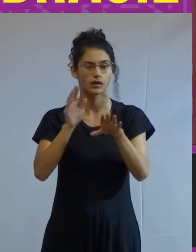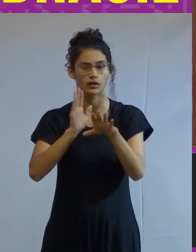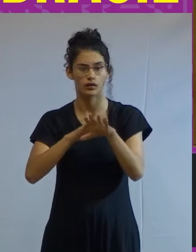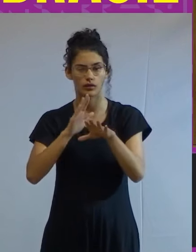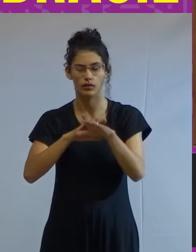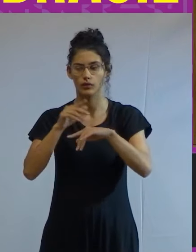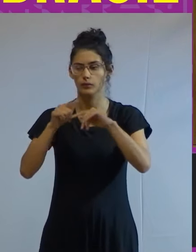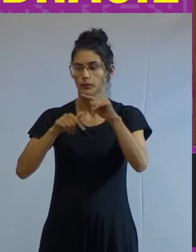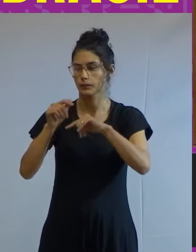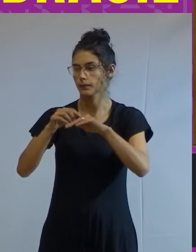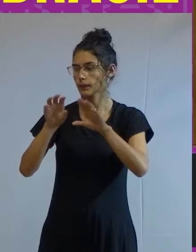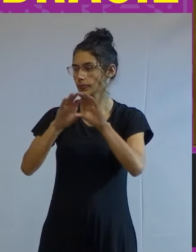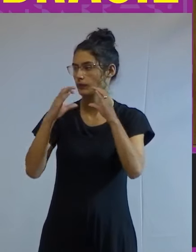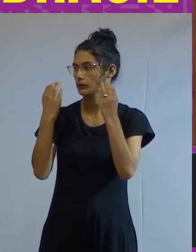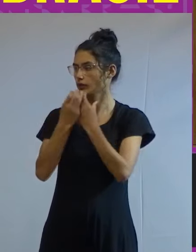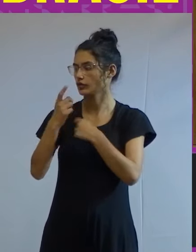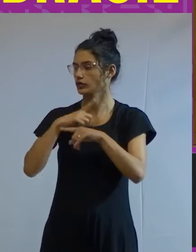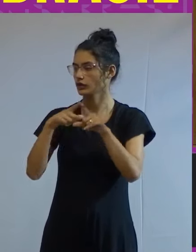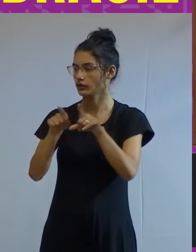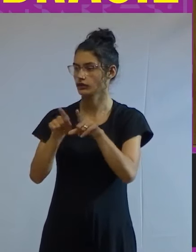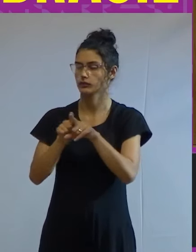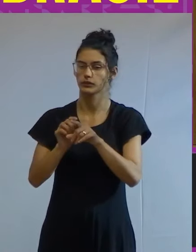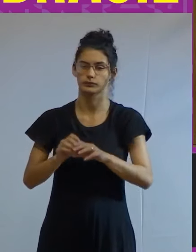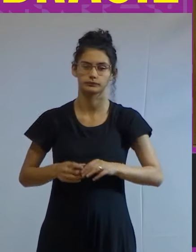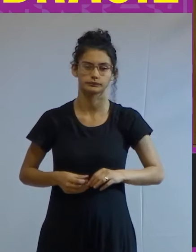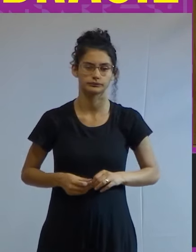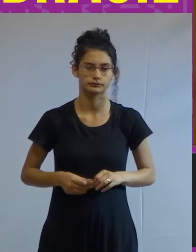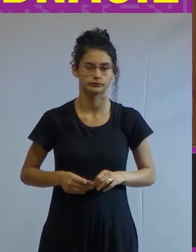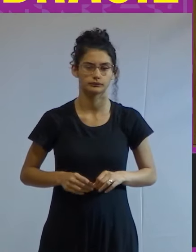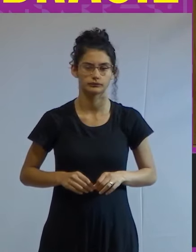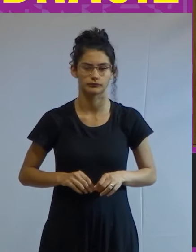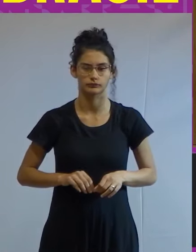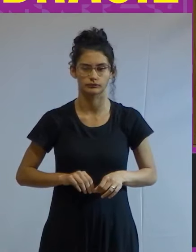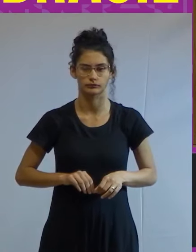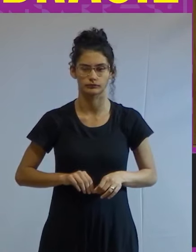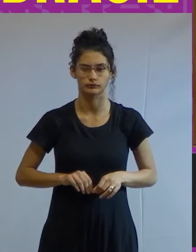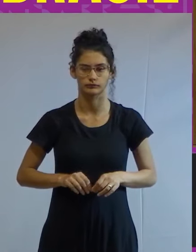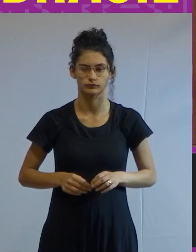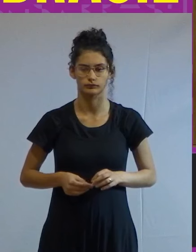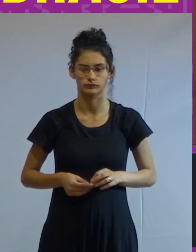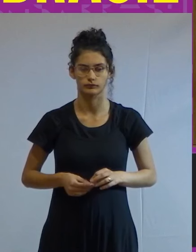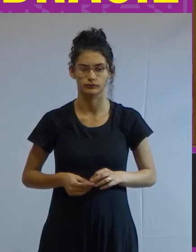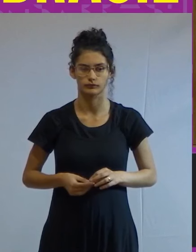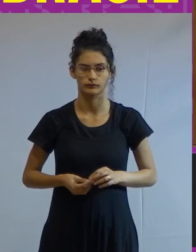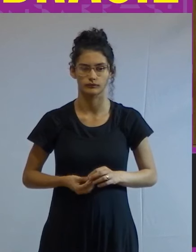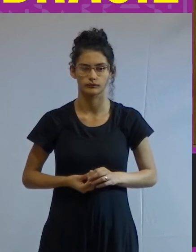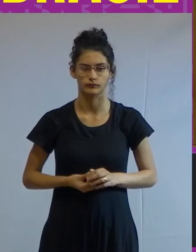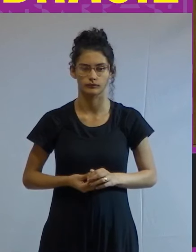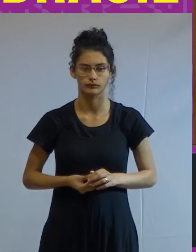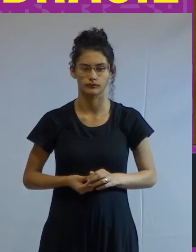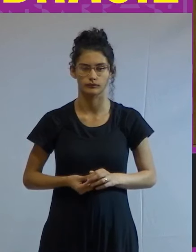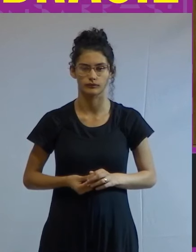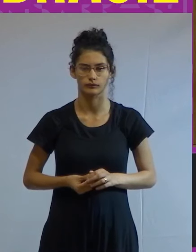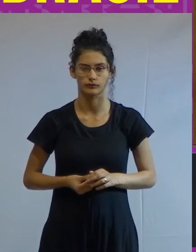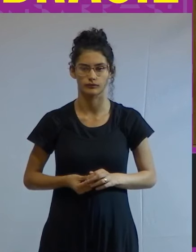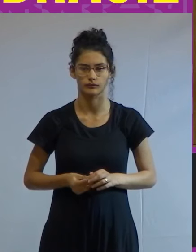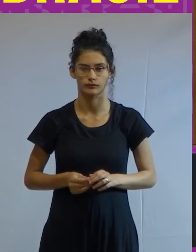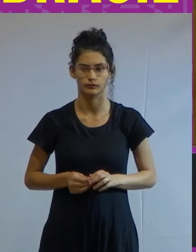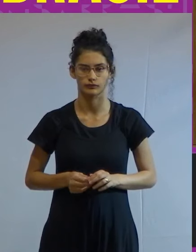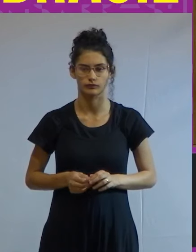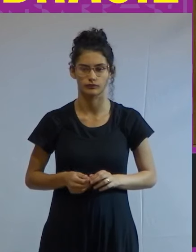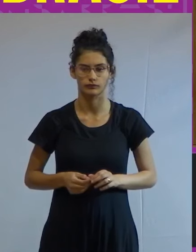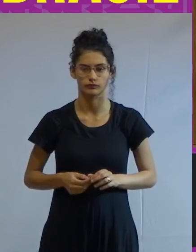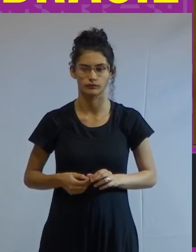à comunidade pressuposta que ele encarna a referência ao fato de o Estado reconhecer a diferença